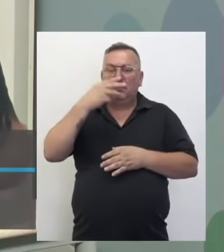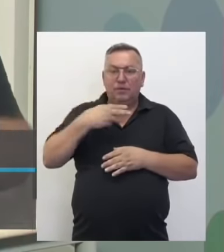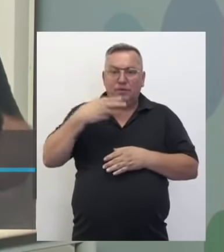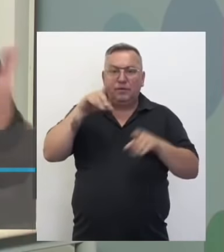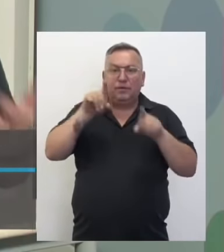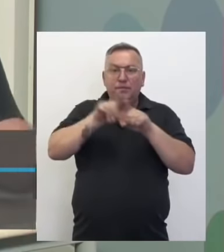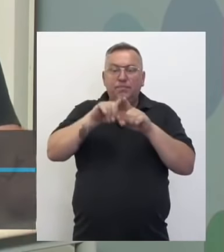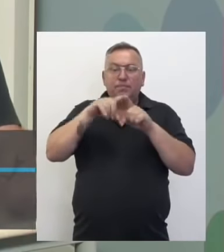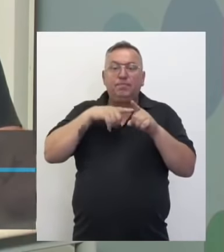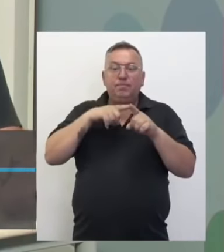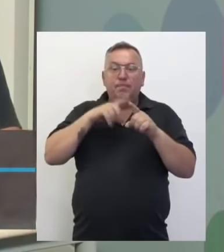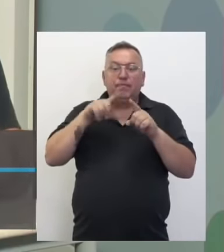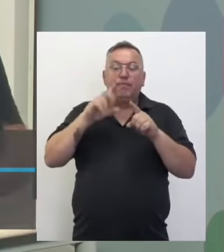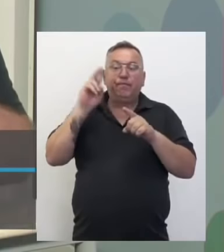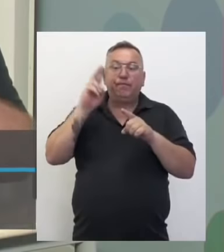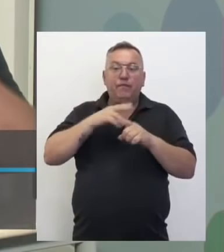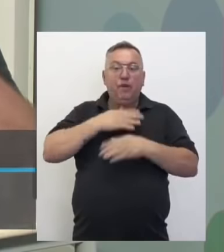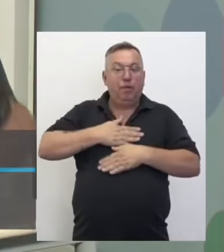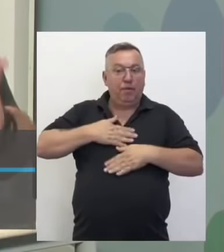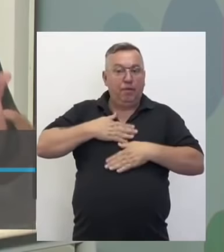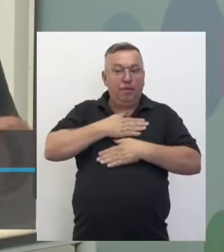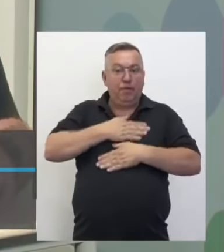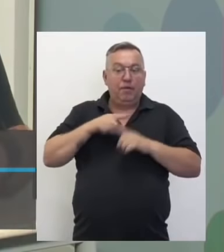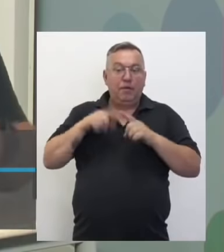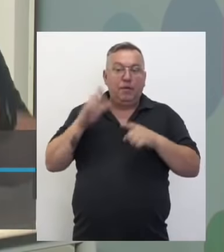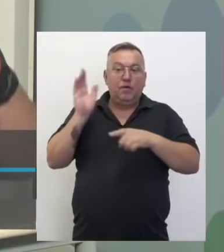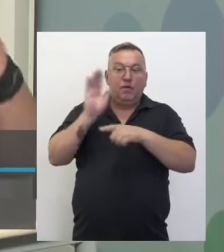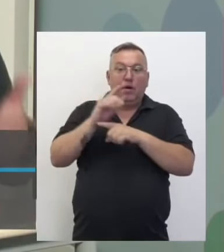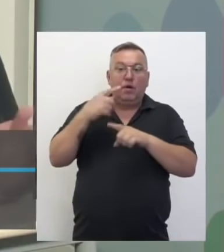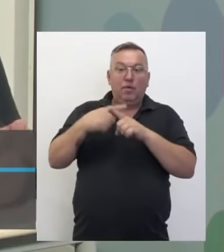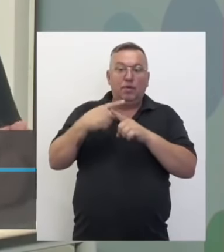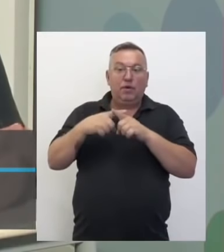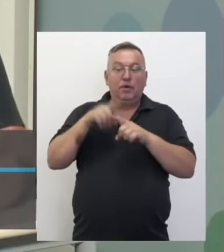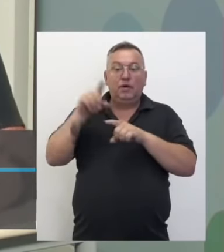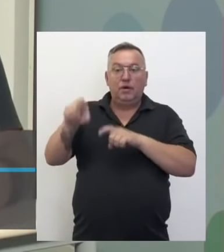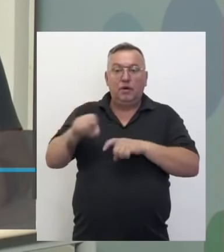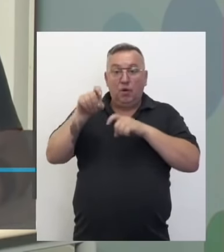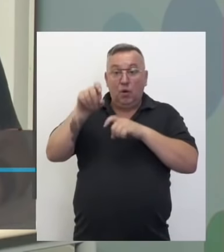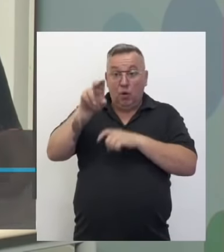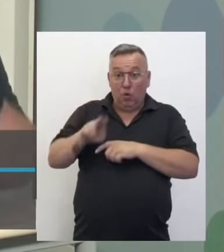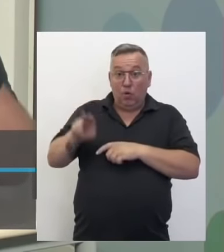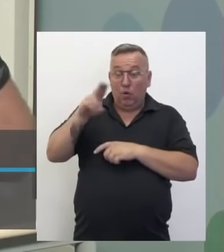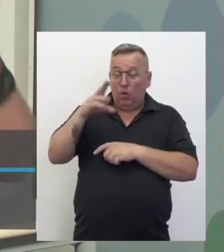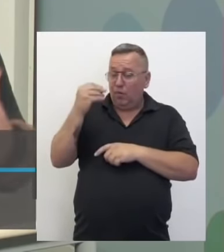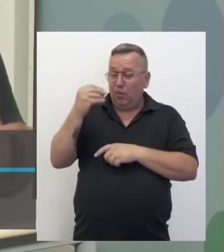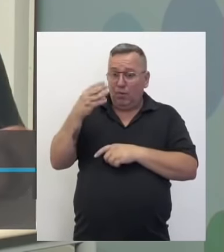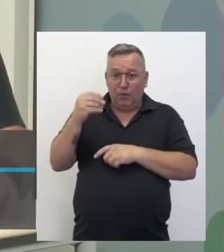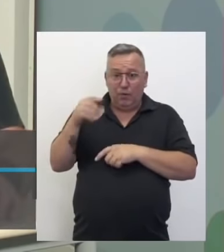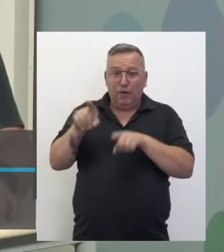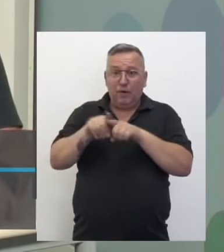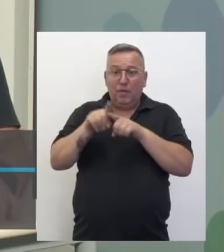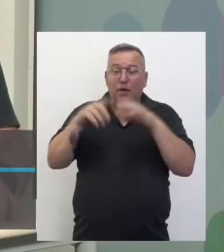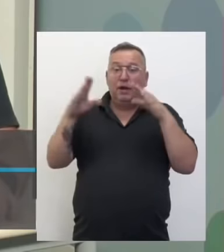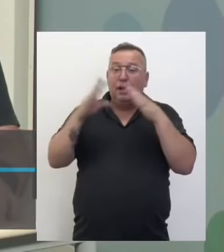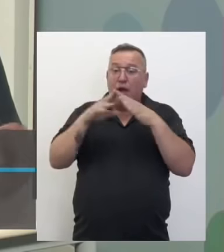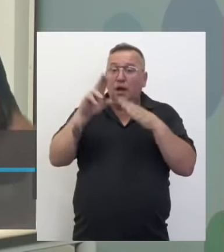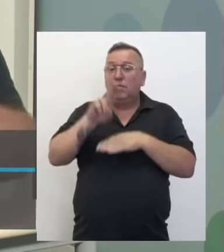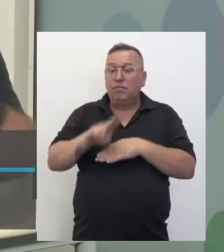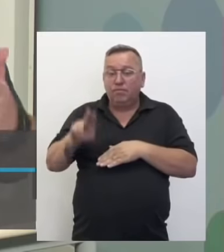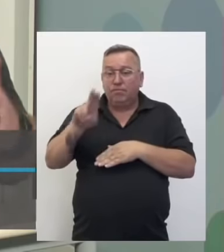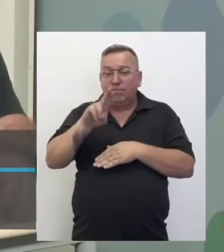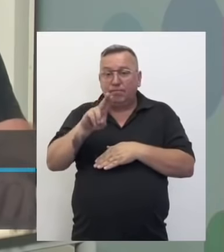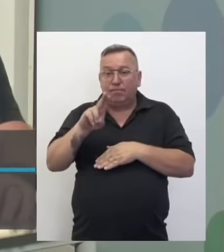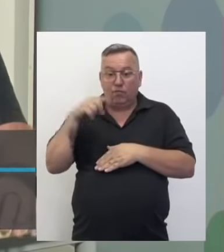então tem que ter uma legislação para se apoiar, porque a agricultura utiliza em abundância, as residências utilizam,